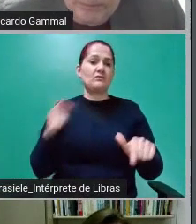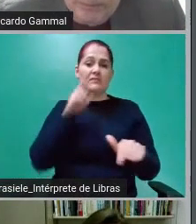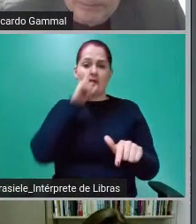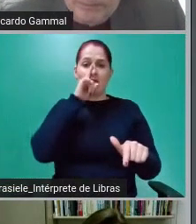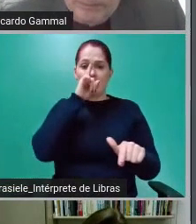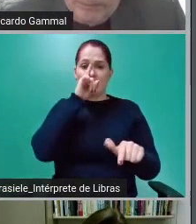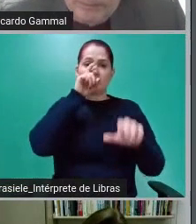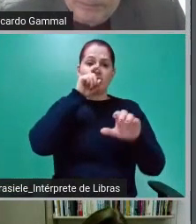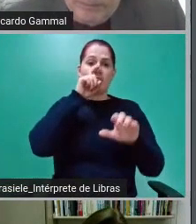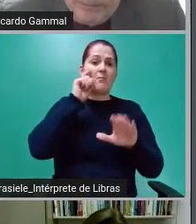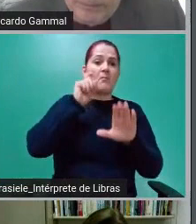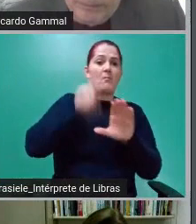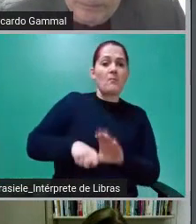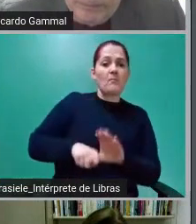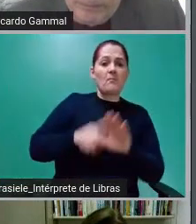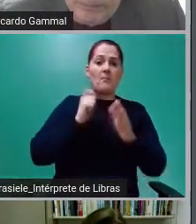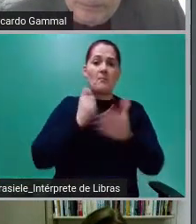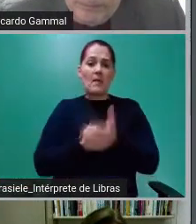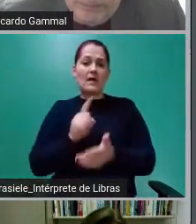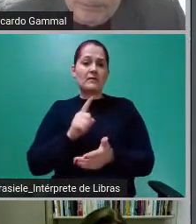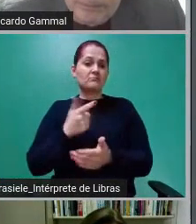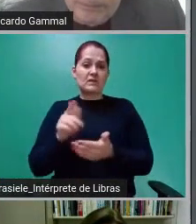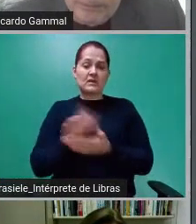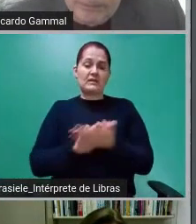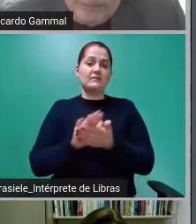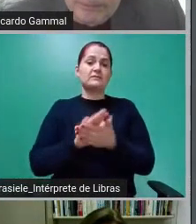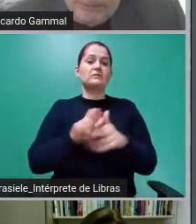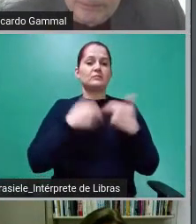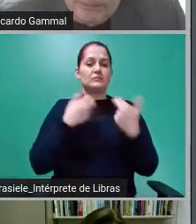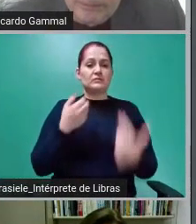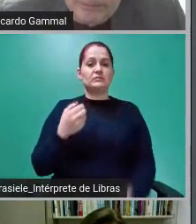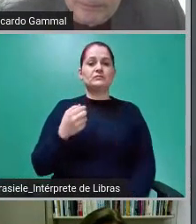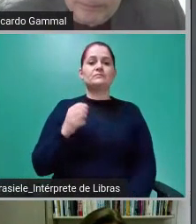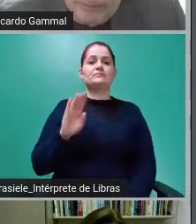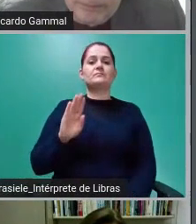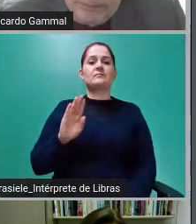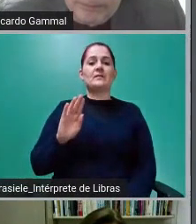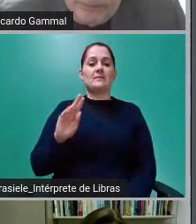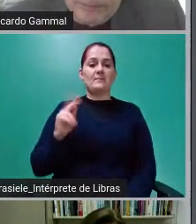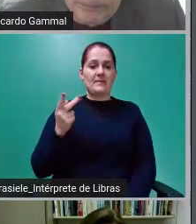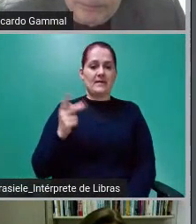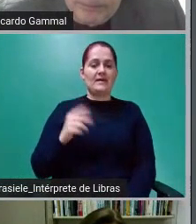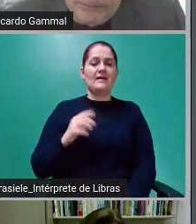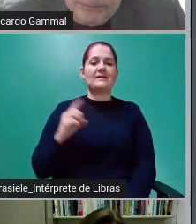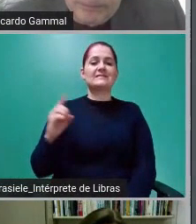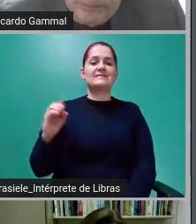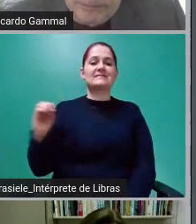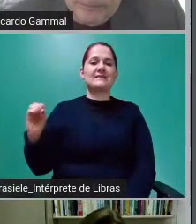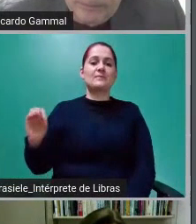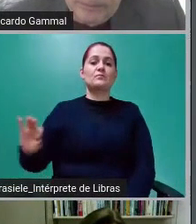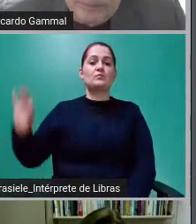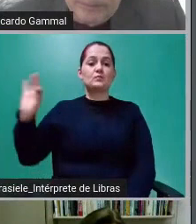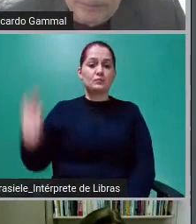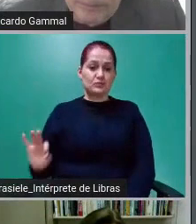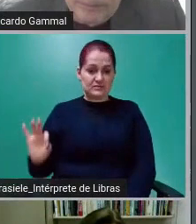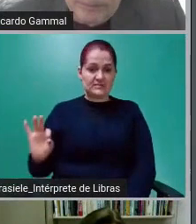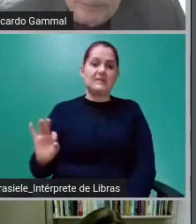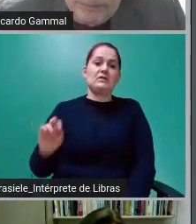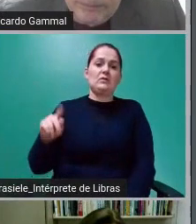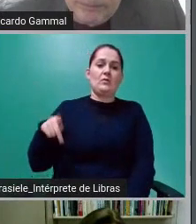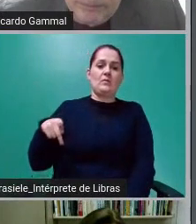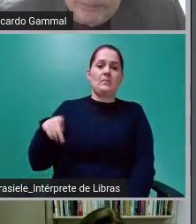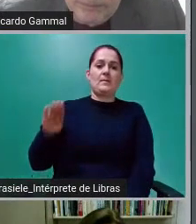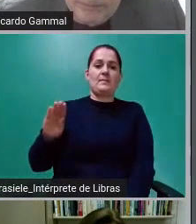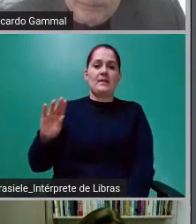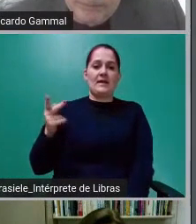Horizonte? 100% das debêntures sênior, dos papéis emitidos pela PBH Ativos